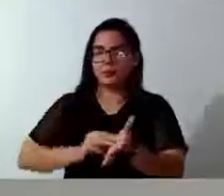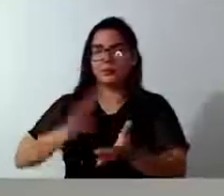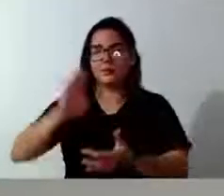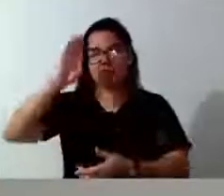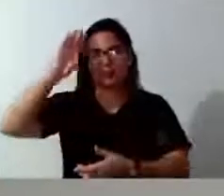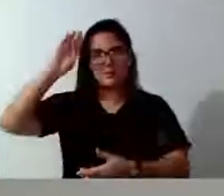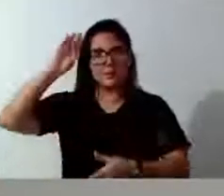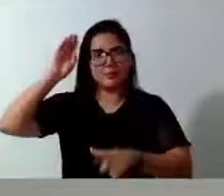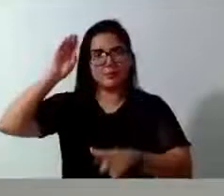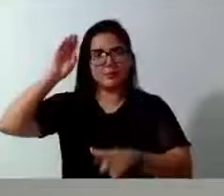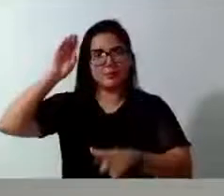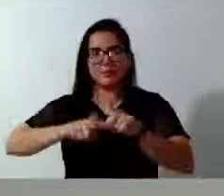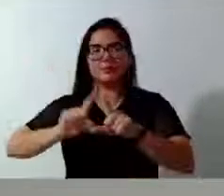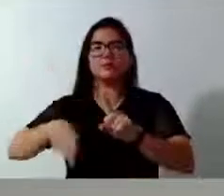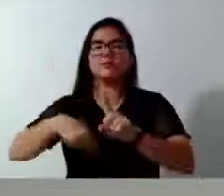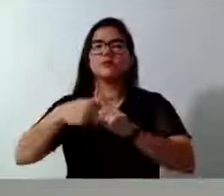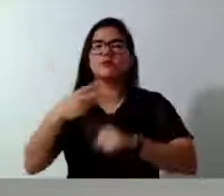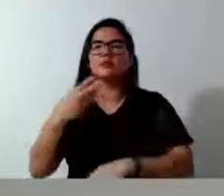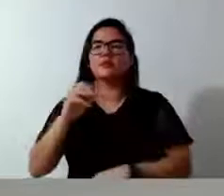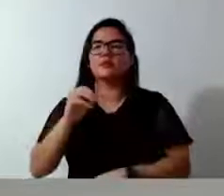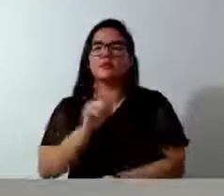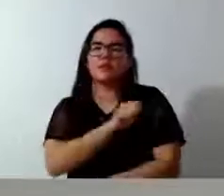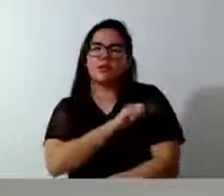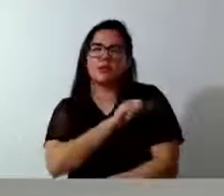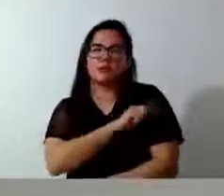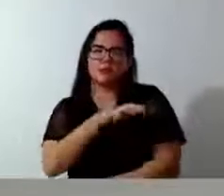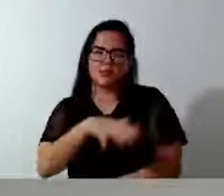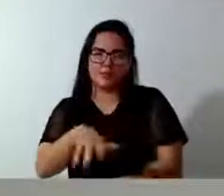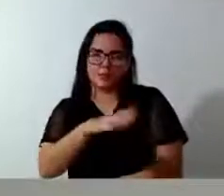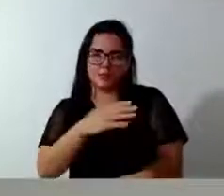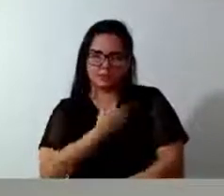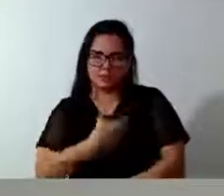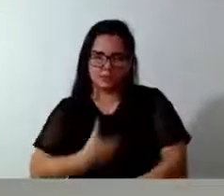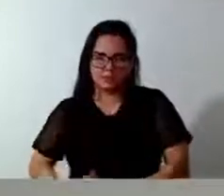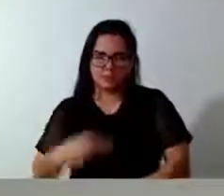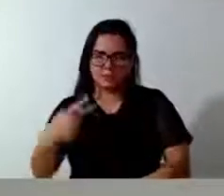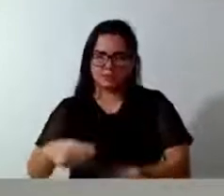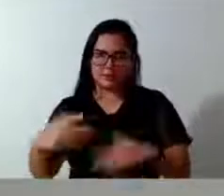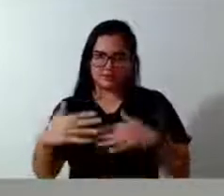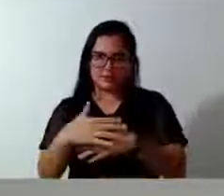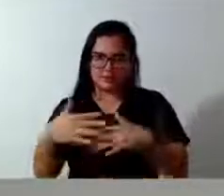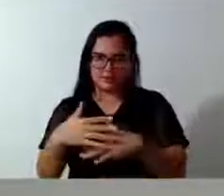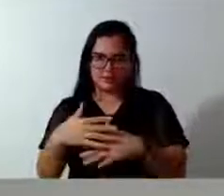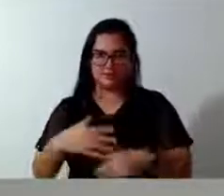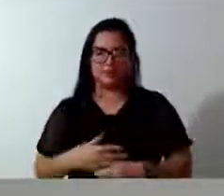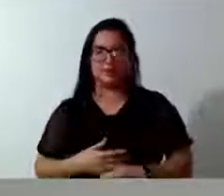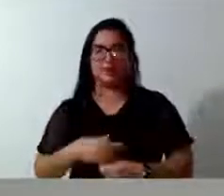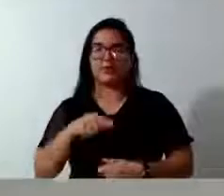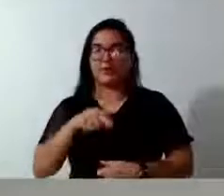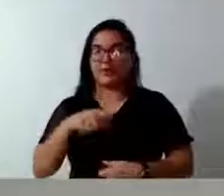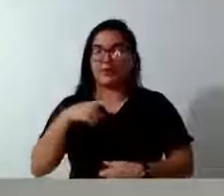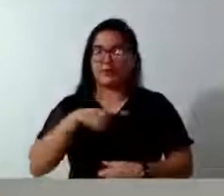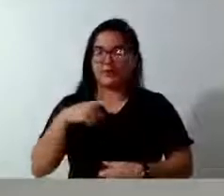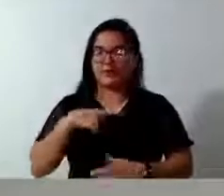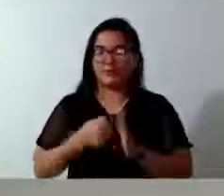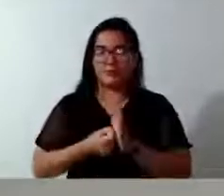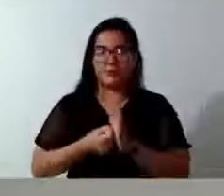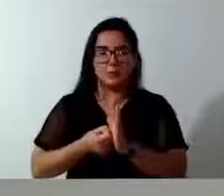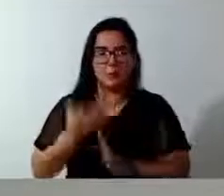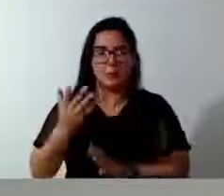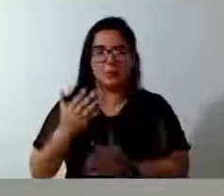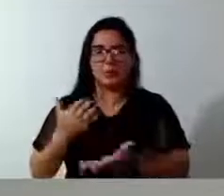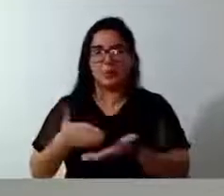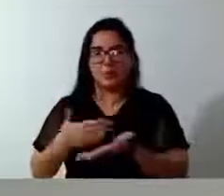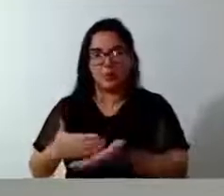como 30 alunos da rede pública municipal da nossa cidade. Então, aqui tem muitas, muitas obras,